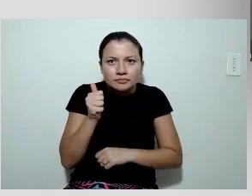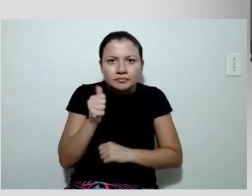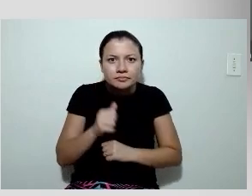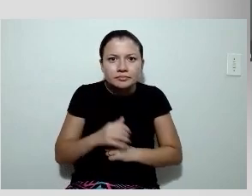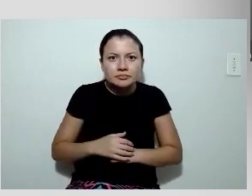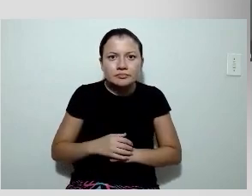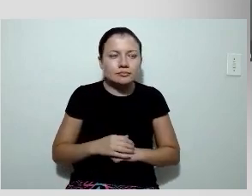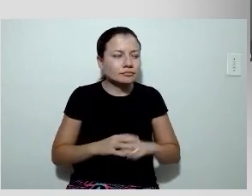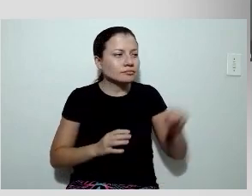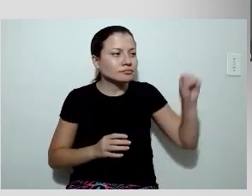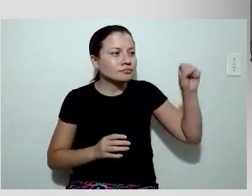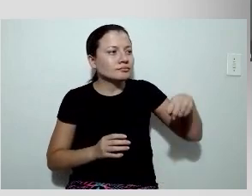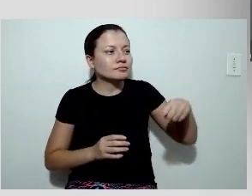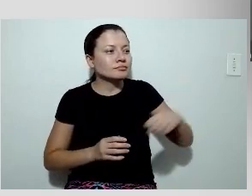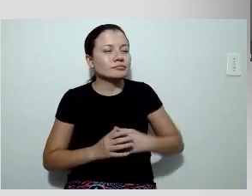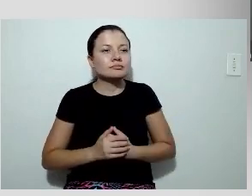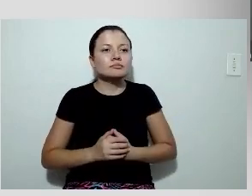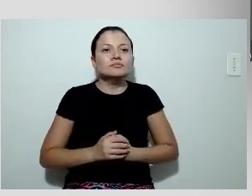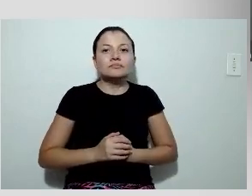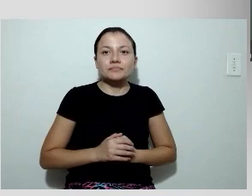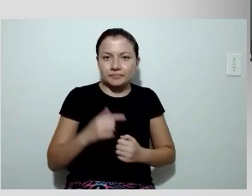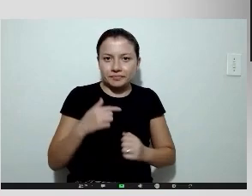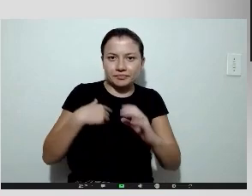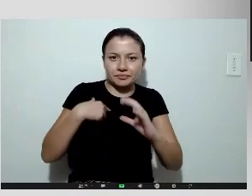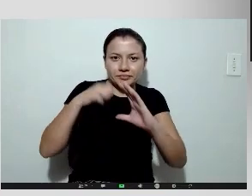Sim. Vou compartilhar.